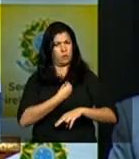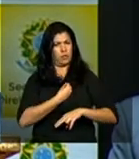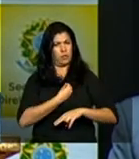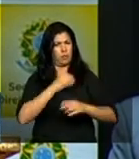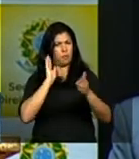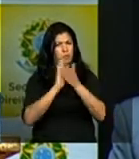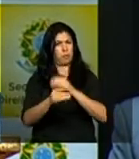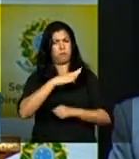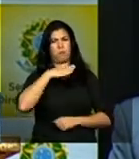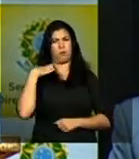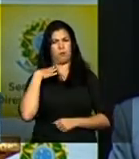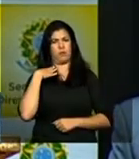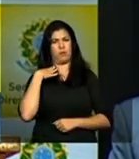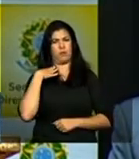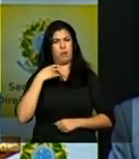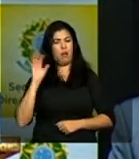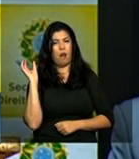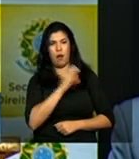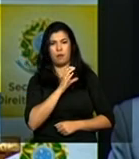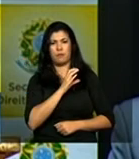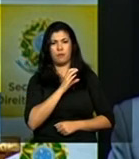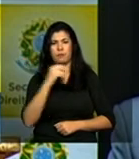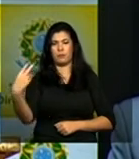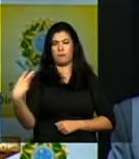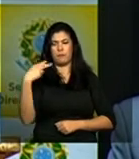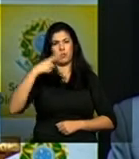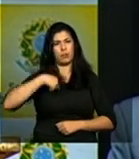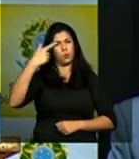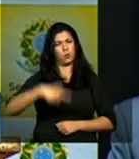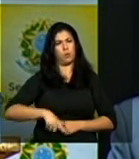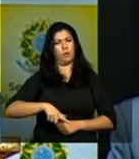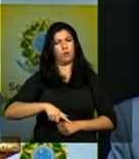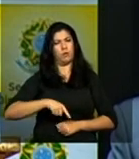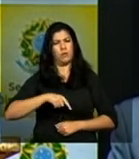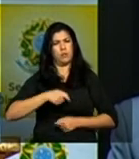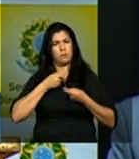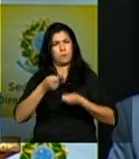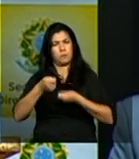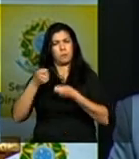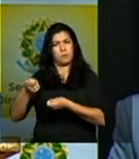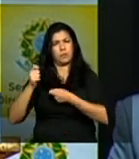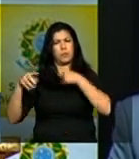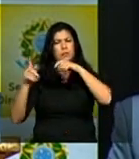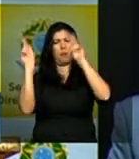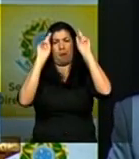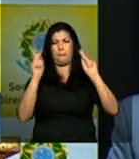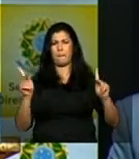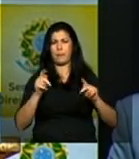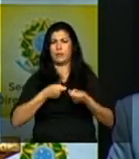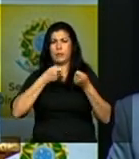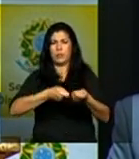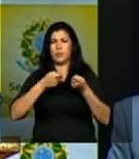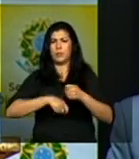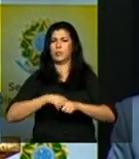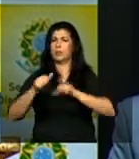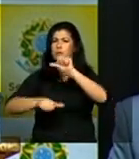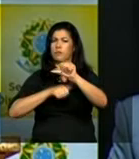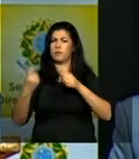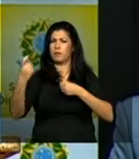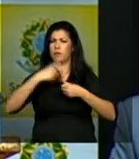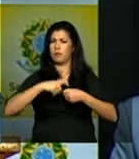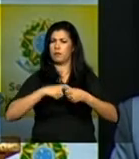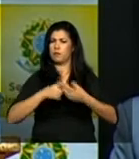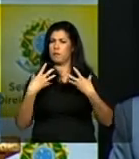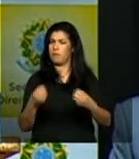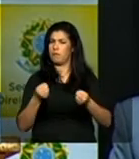escapo morto de repente olha eu de novo perturbando a paz exigindo troco vamos